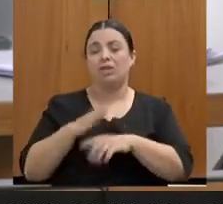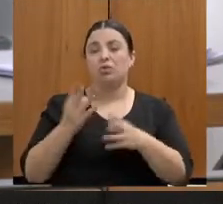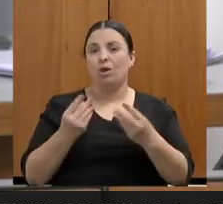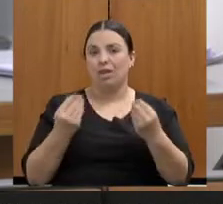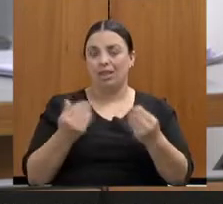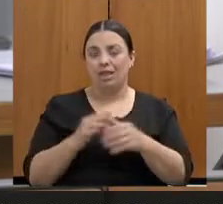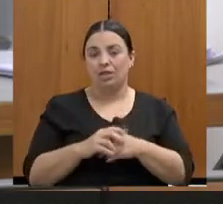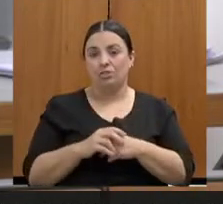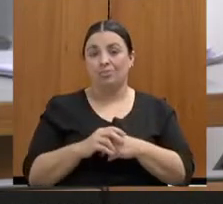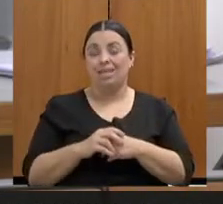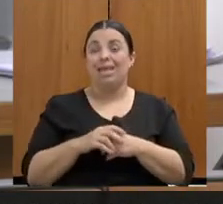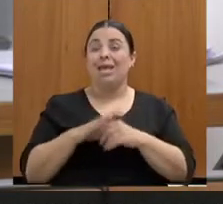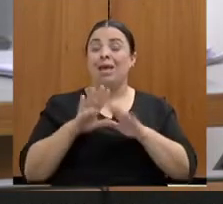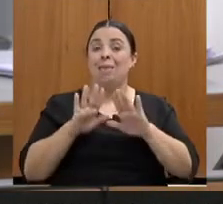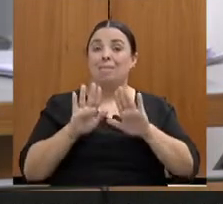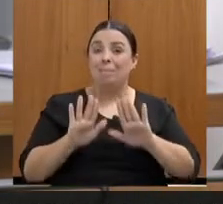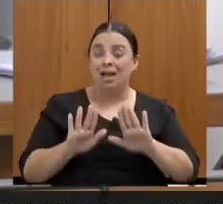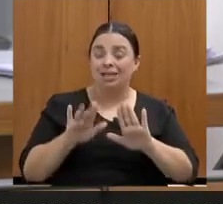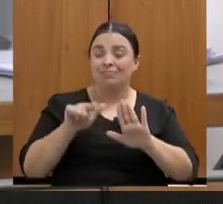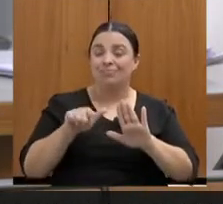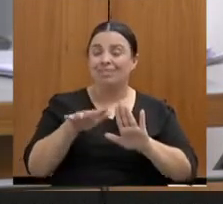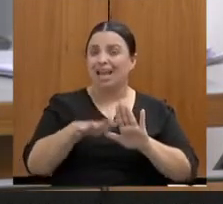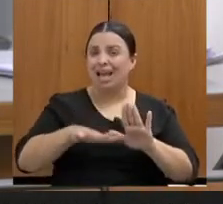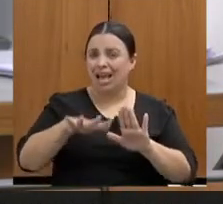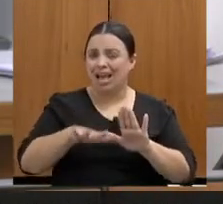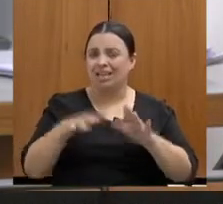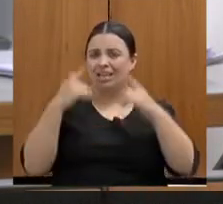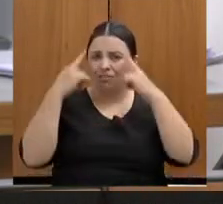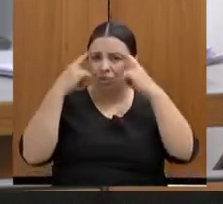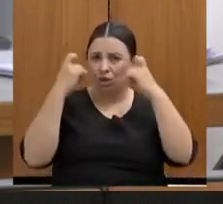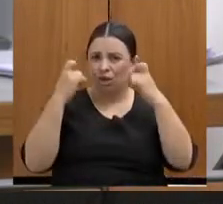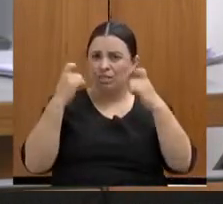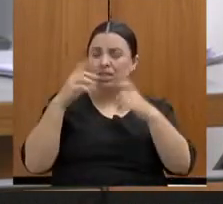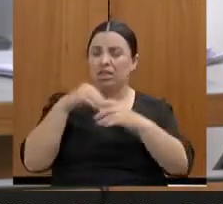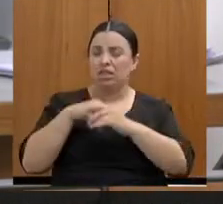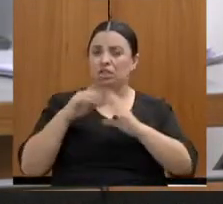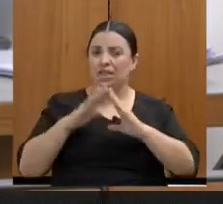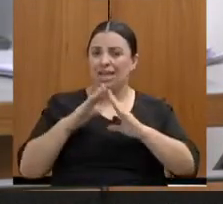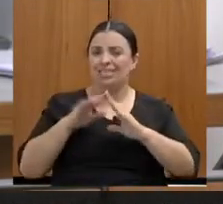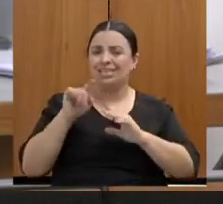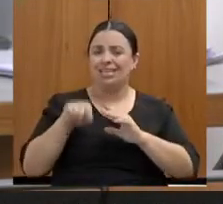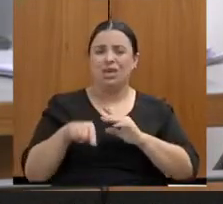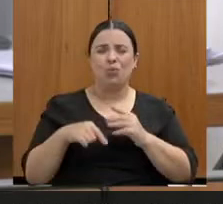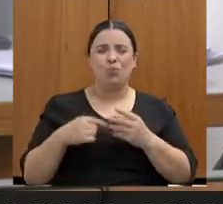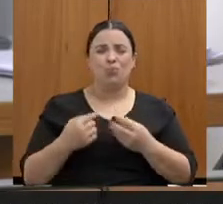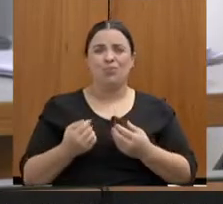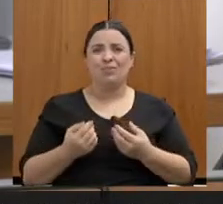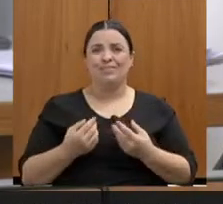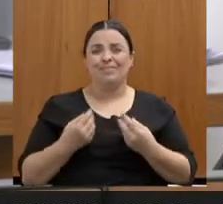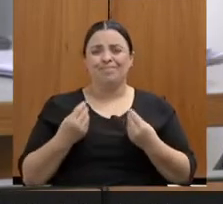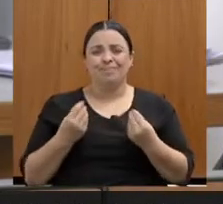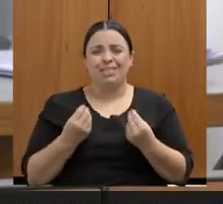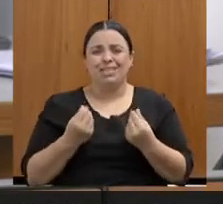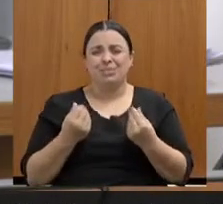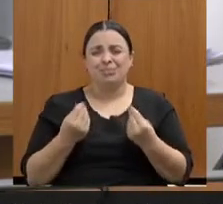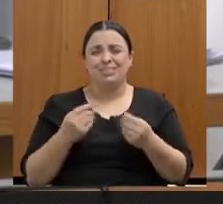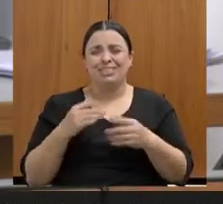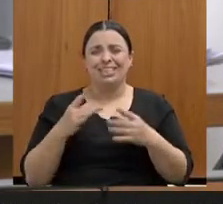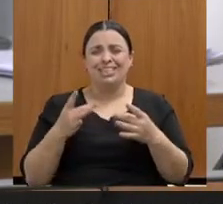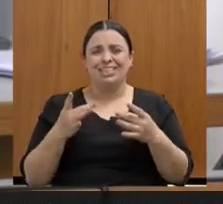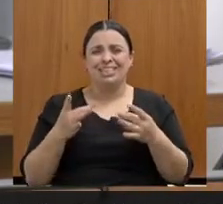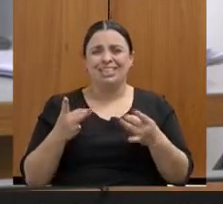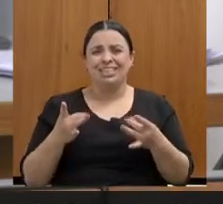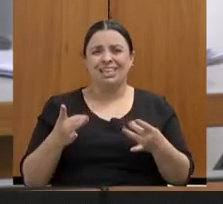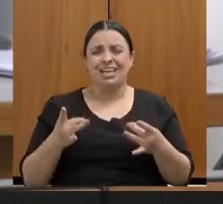para a questão do atendimento à mulher, que é um atendimento tão sensível, que é um atendimento tão melindroso, vamos dizer assim,